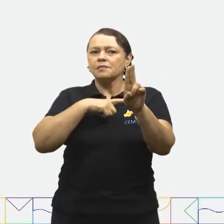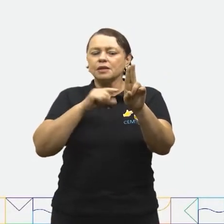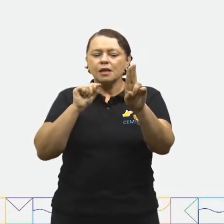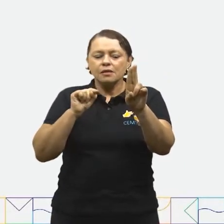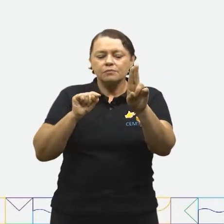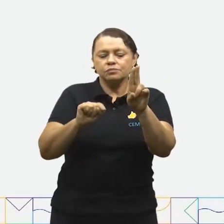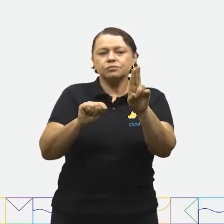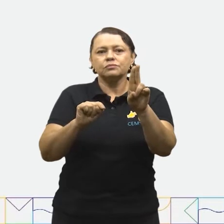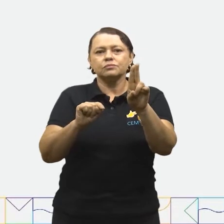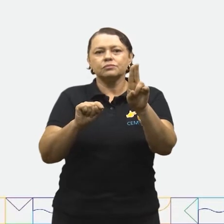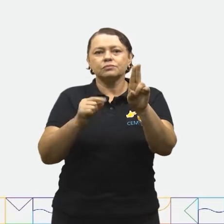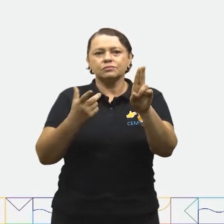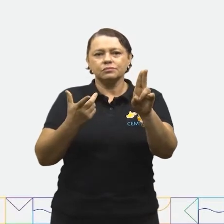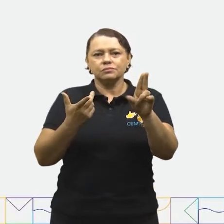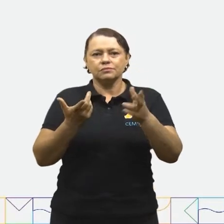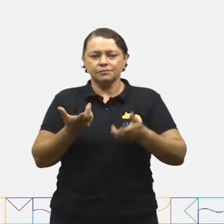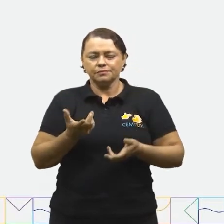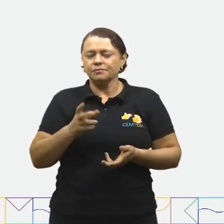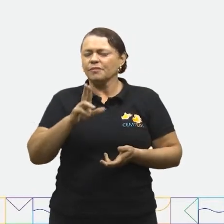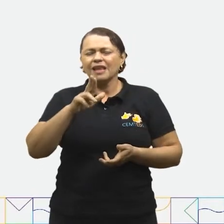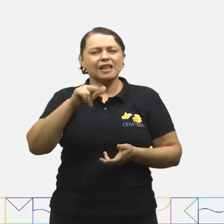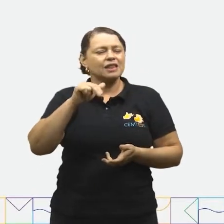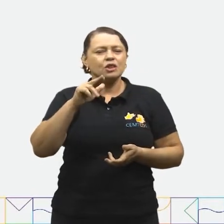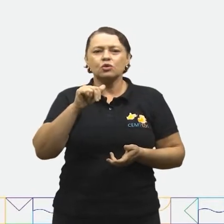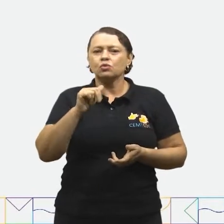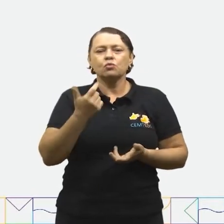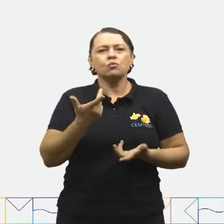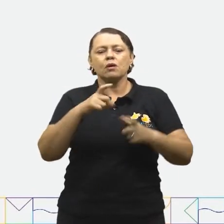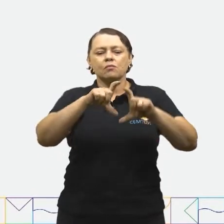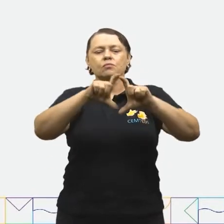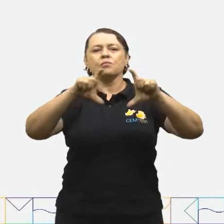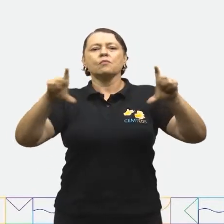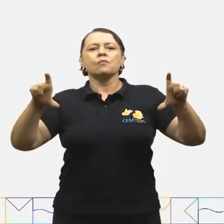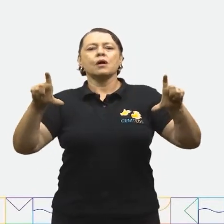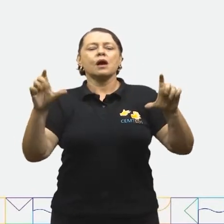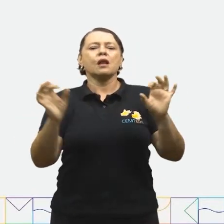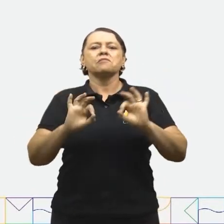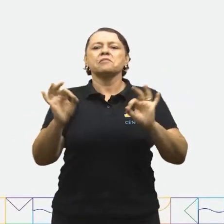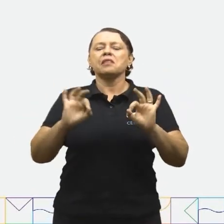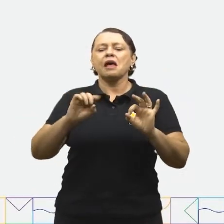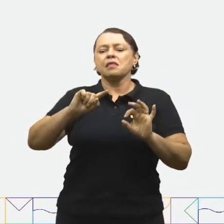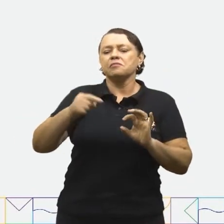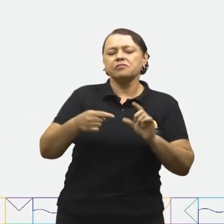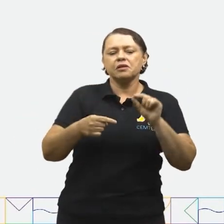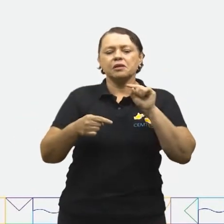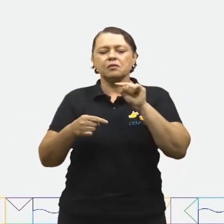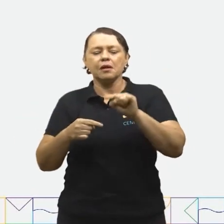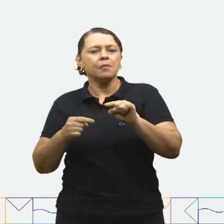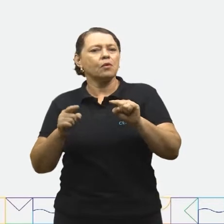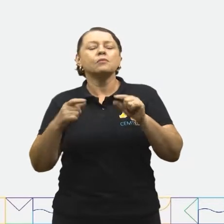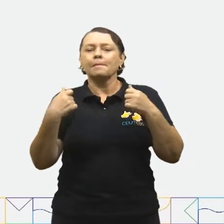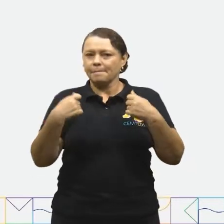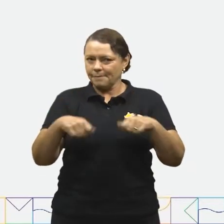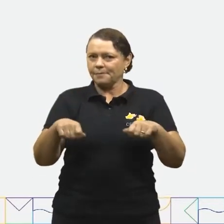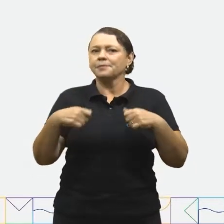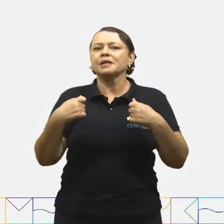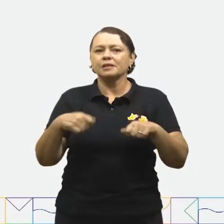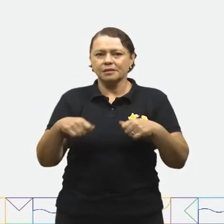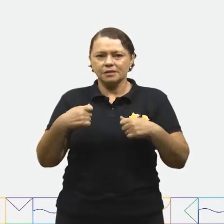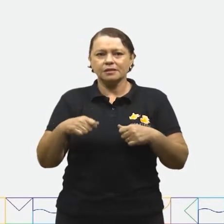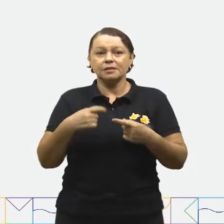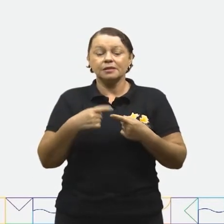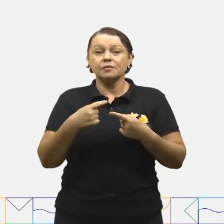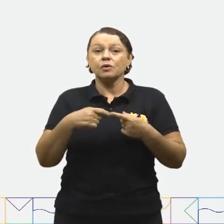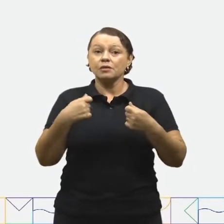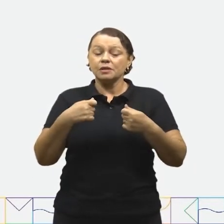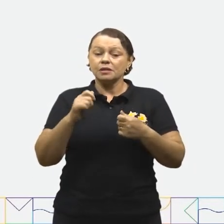pontuação. Nunca deixamos um parágrafo a Deus dará. Não, nada disso. Temos que